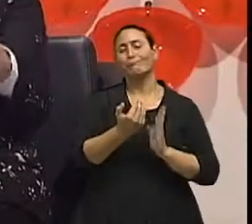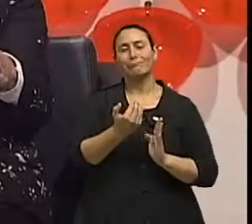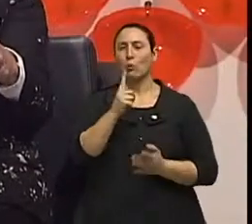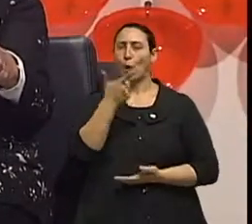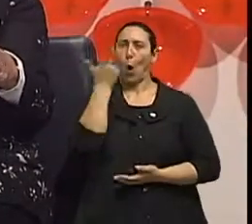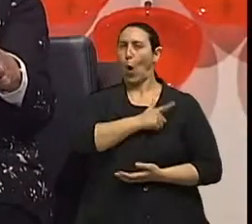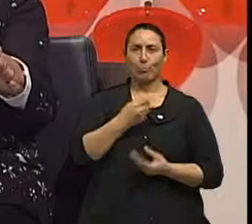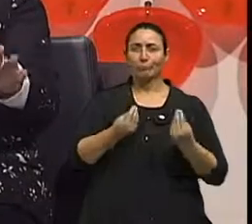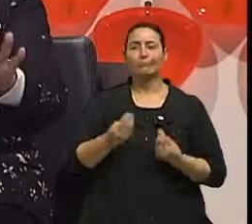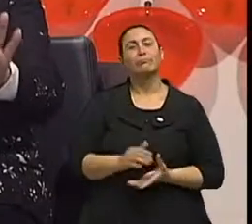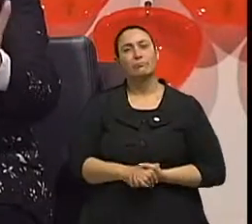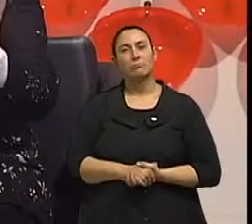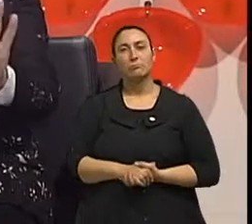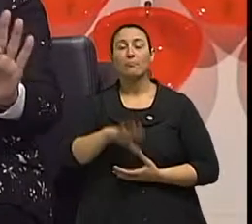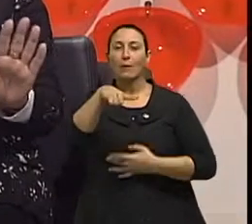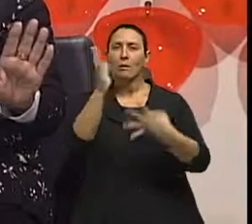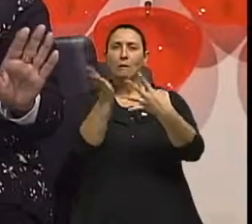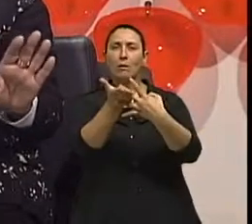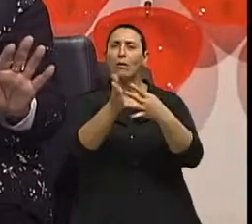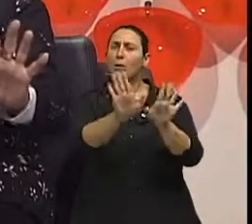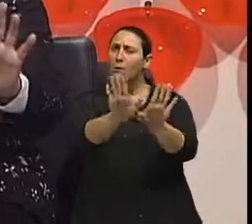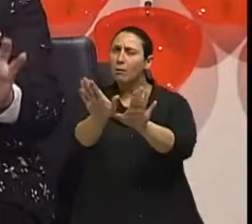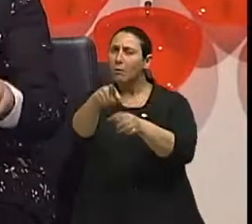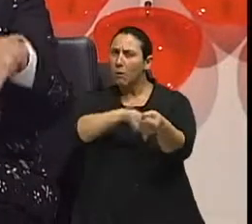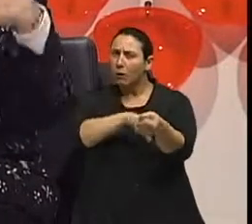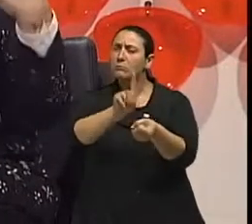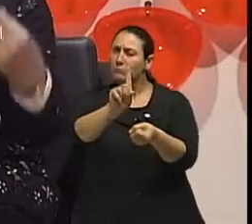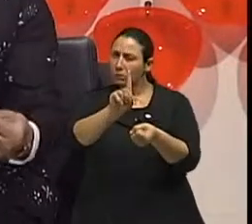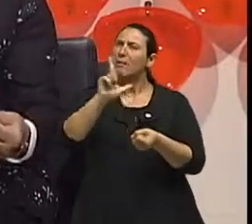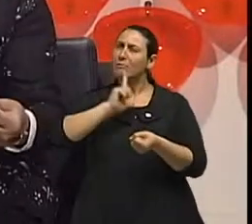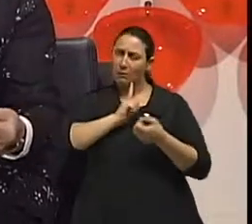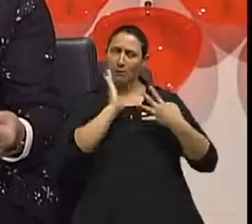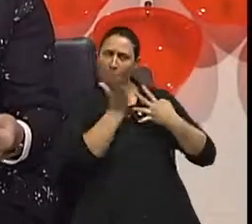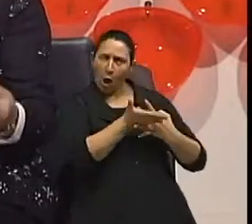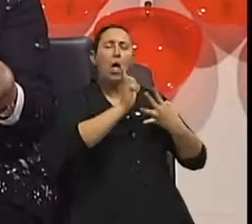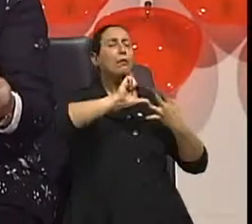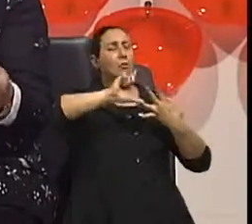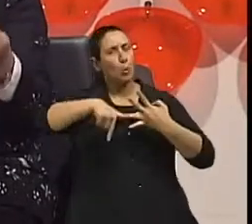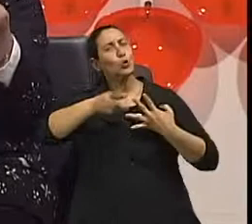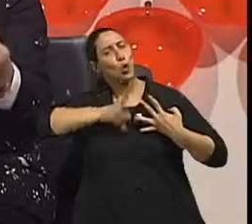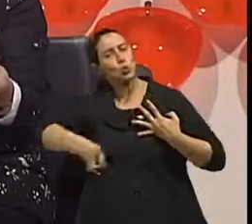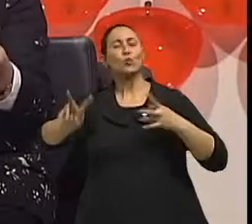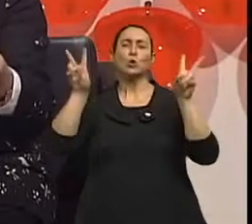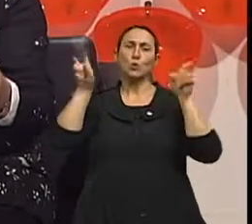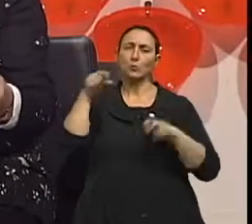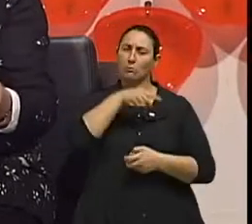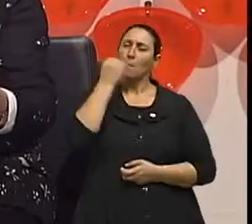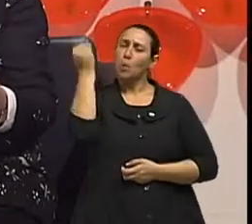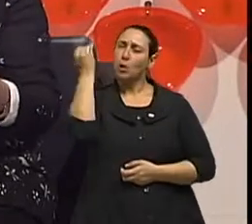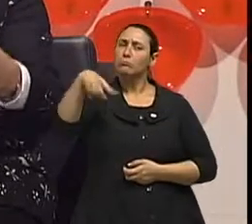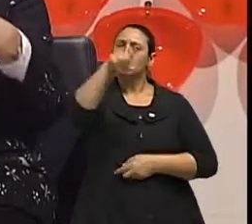vamos a um pequeno intervalo. Não, não, não, não, não. Fiquem nervosos aí que a gente já tem metade do programa para trazer mais